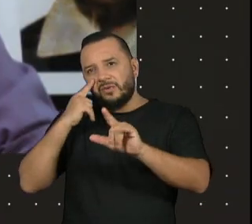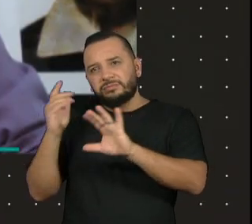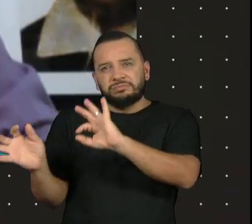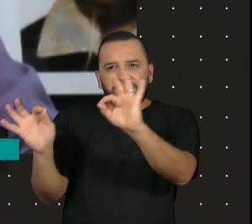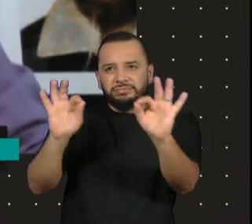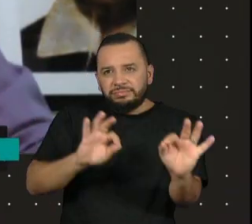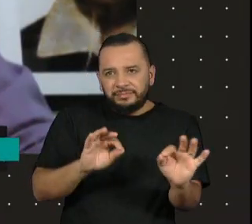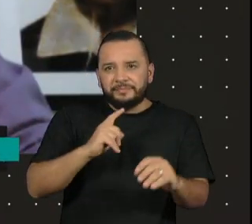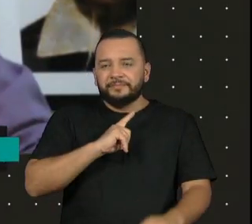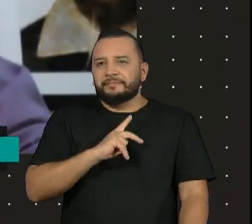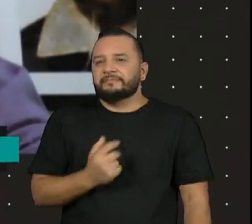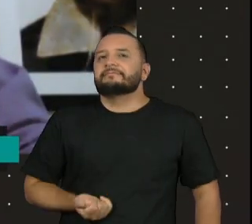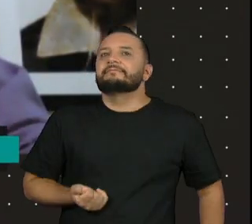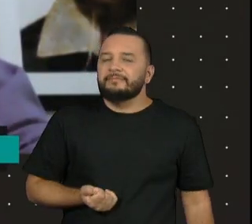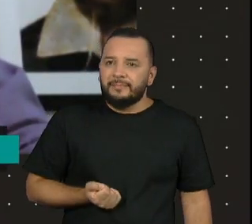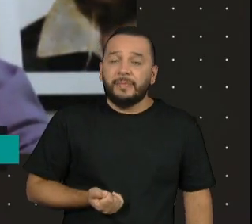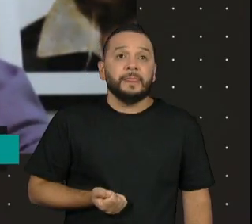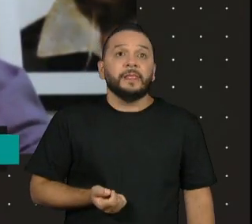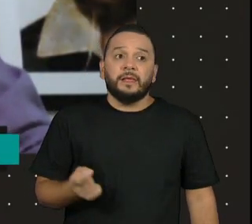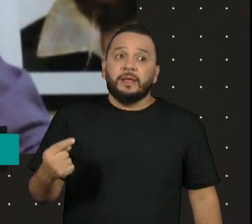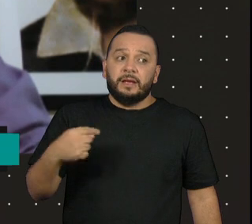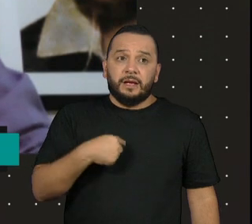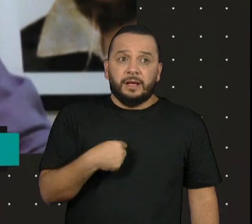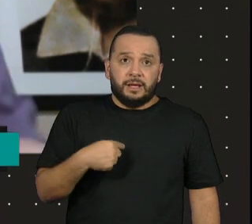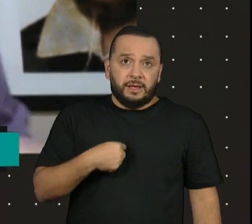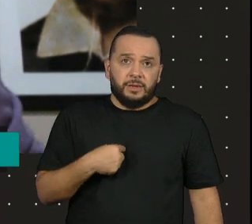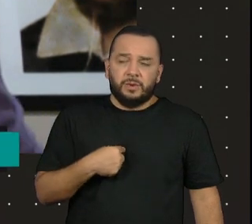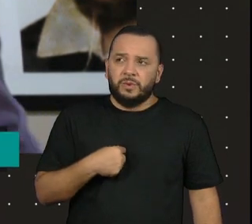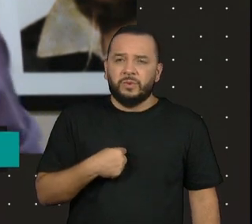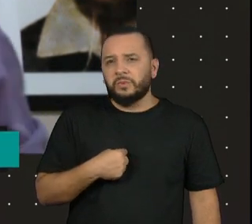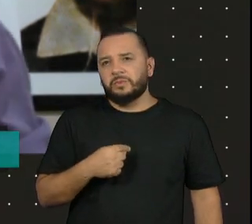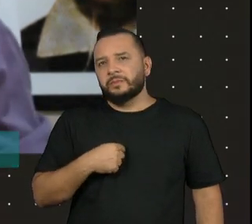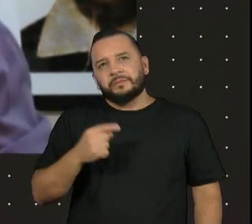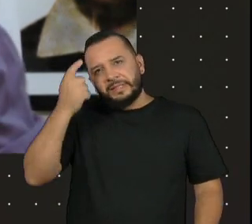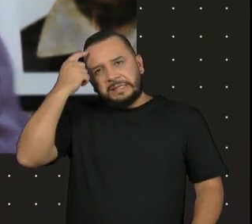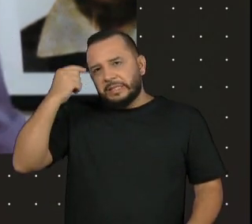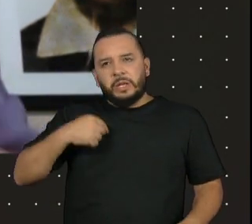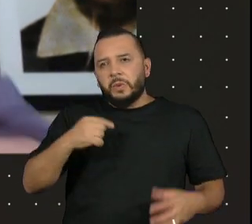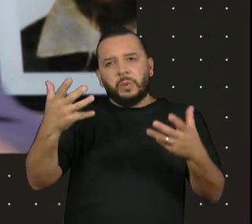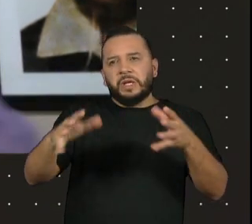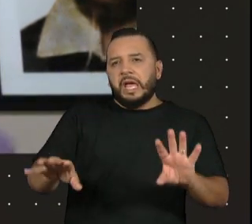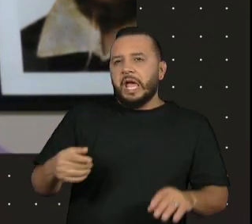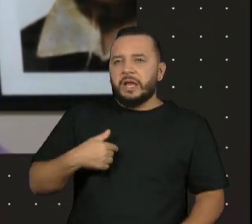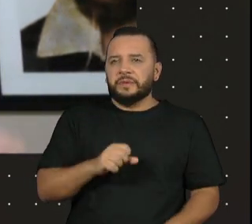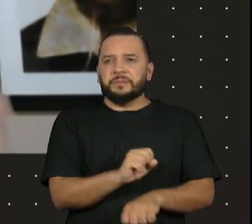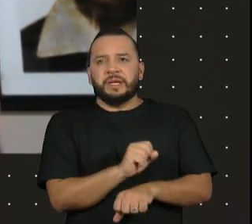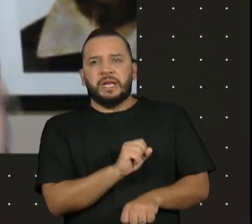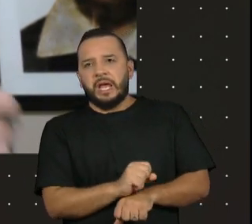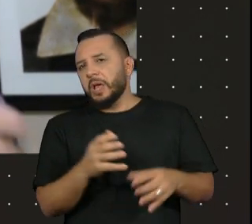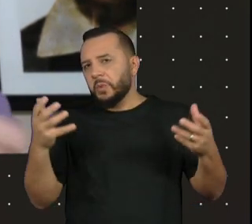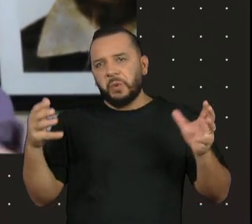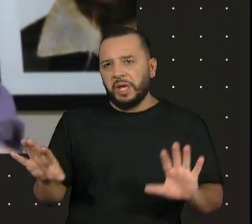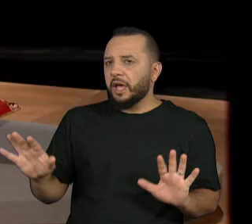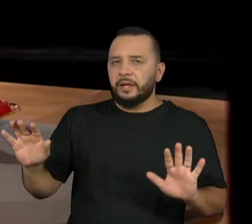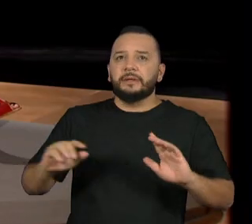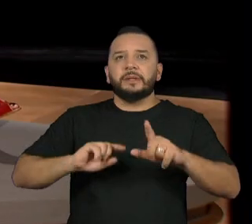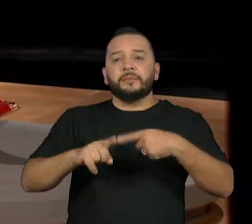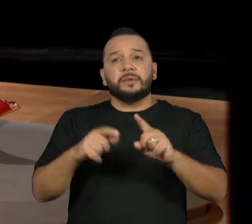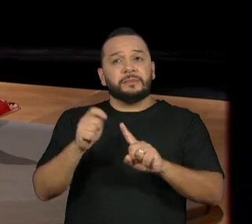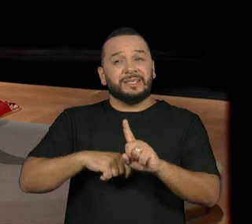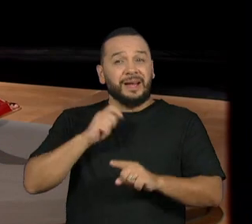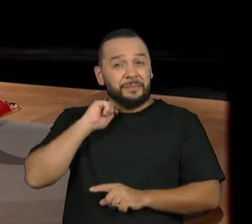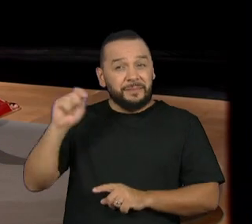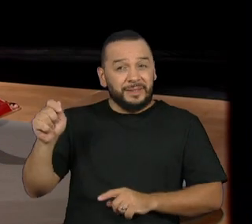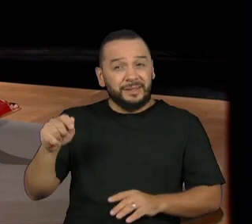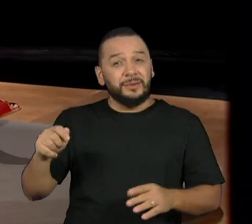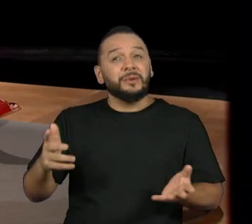estava com muita rejeição, né? Falar, não quero, vamos esperar, vamos esperar, daí não. Em abril, quando a gente percebeu que a